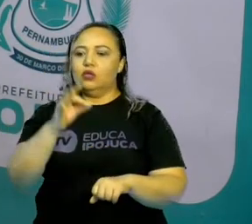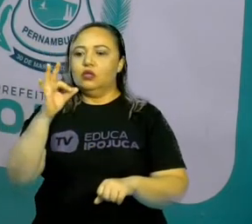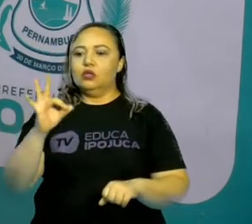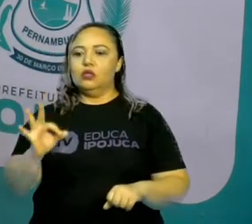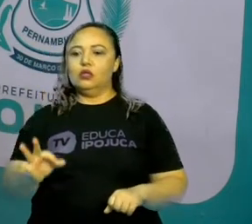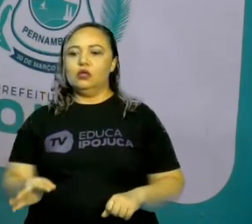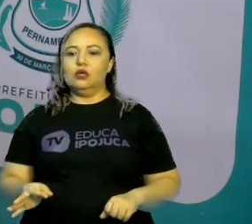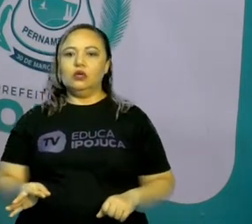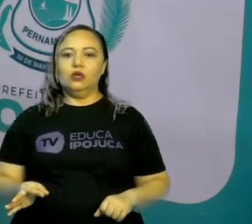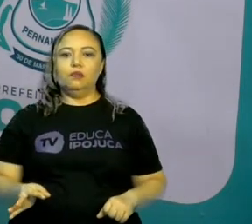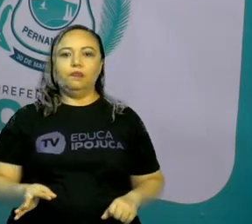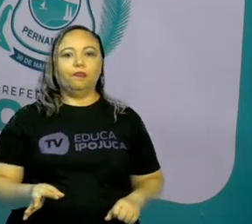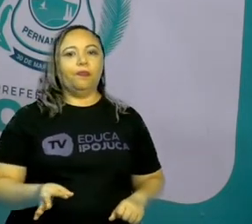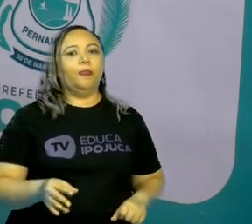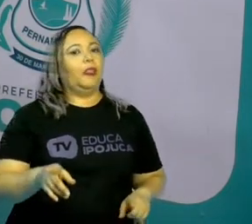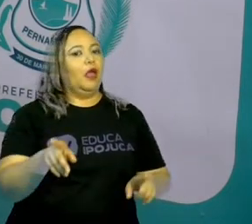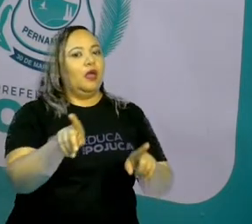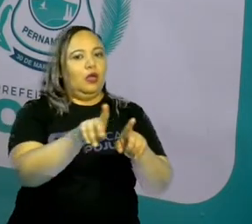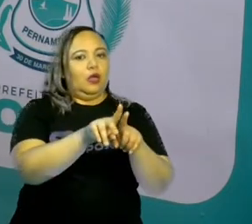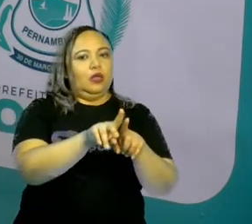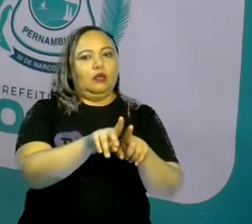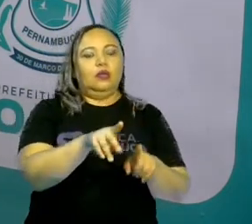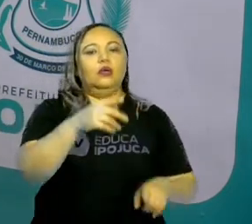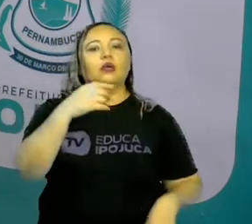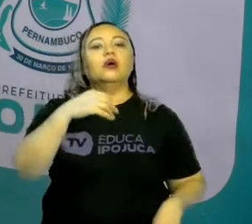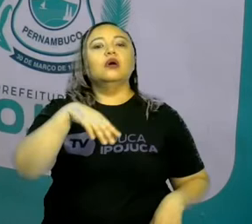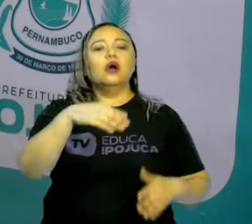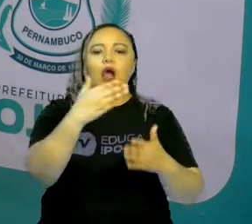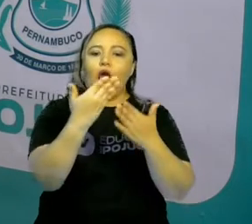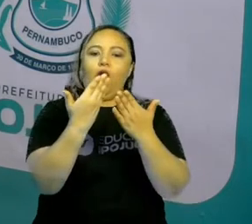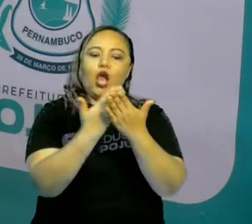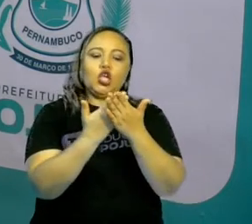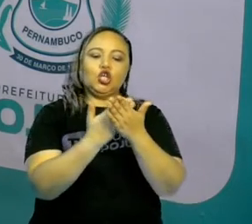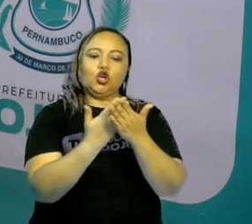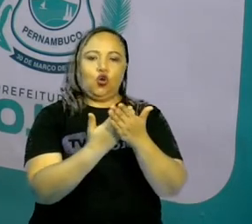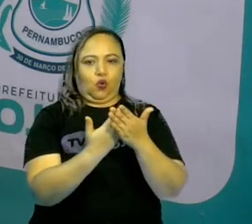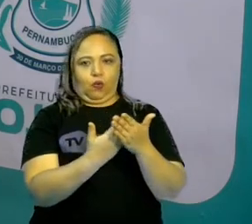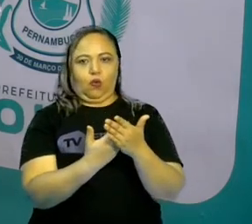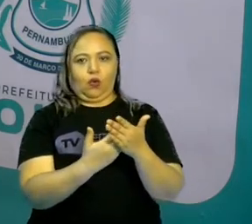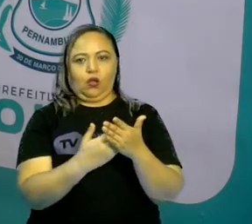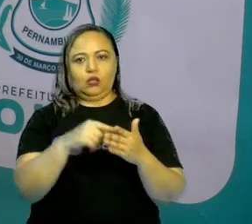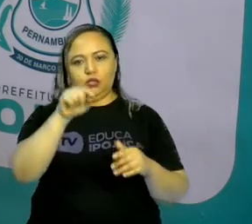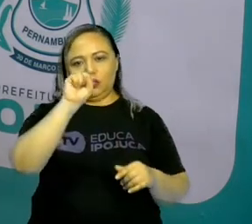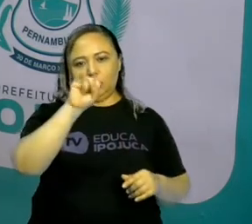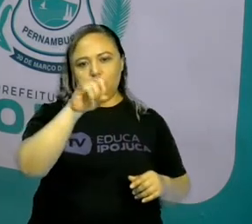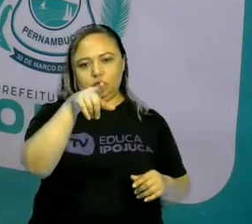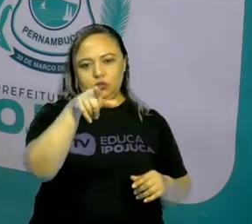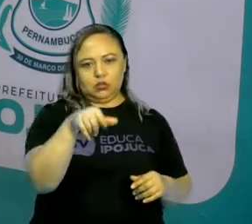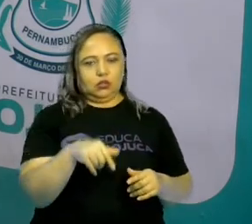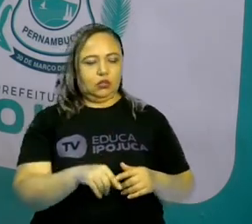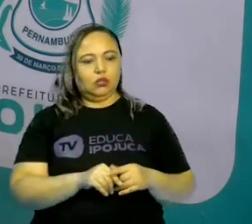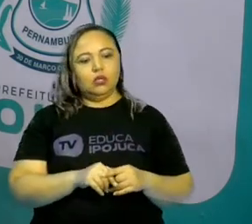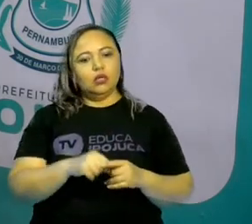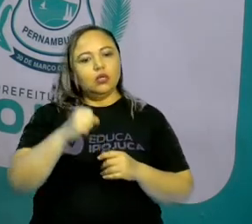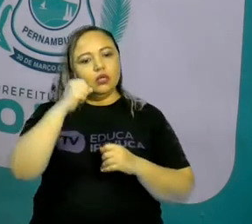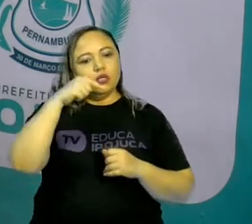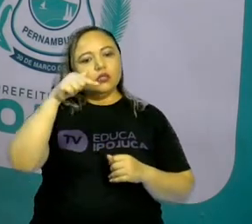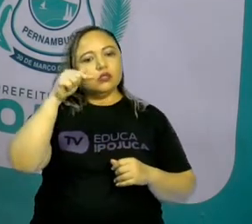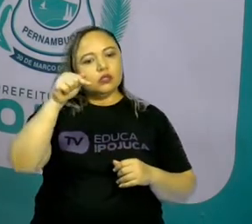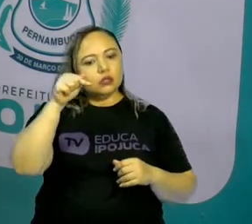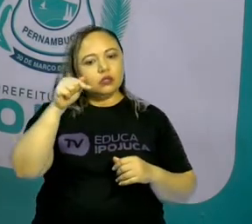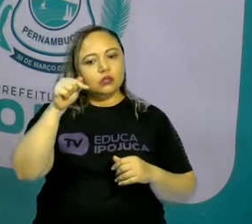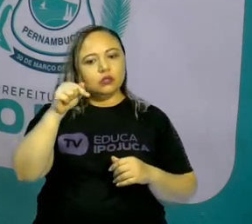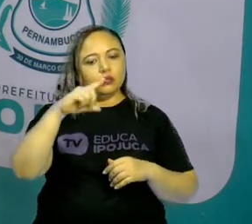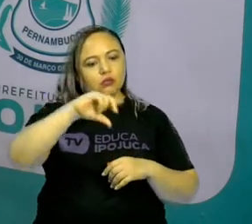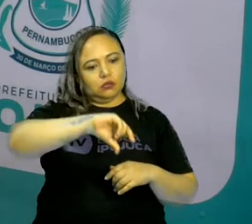me acordar de 7 horas. Vai dar certo isso? Não, então eu tenho que me acordar cedo, porque existe ainda uma rotina para